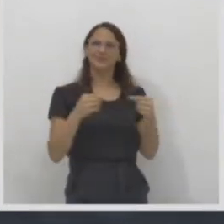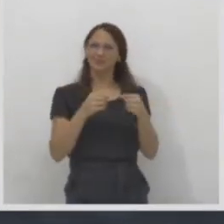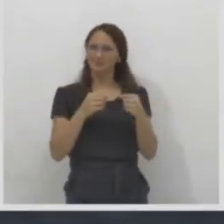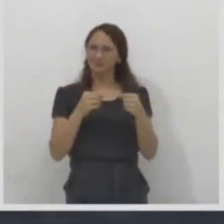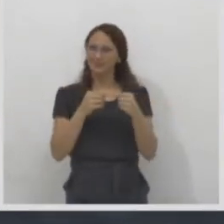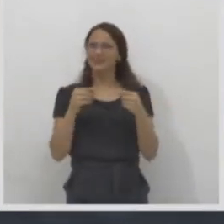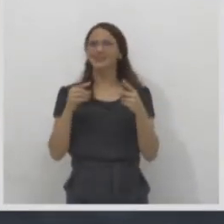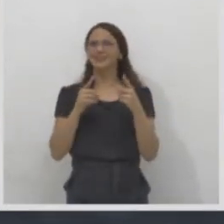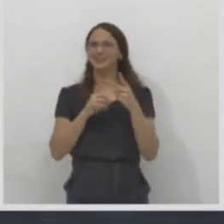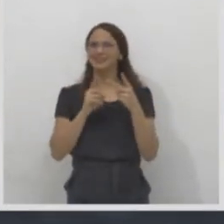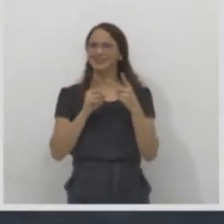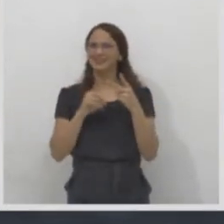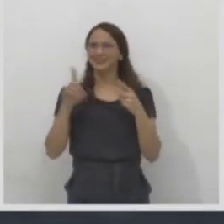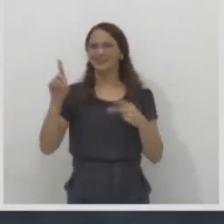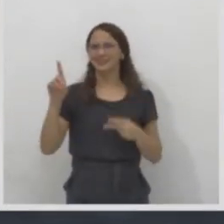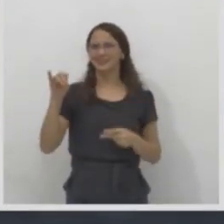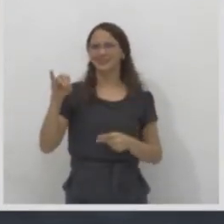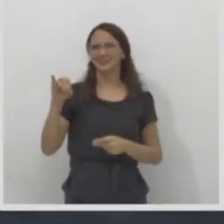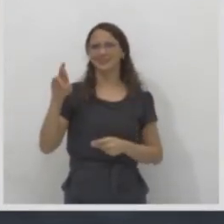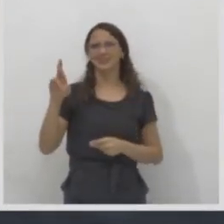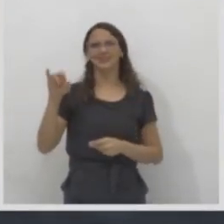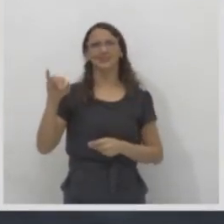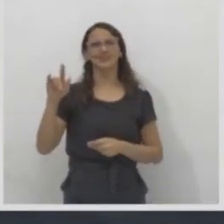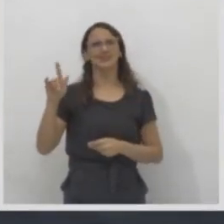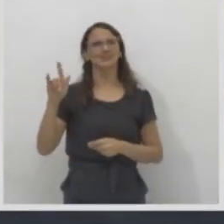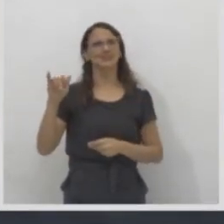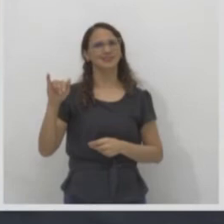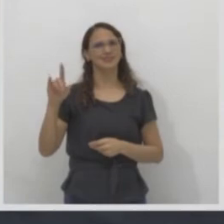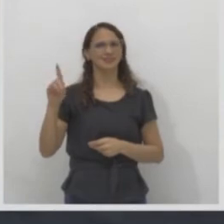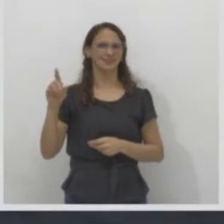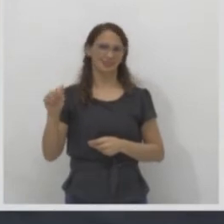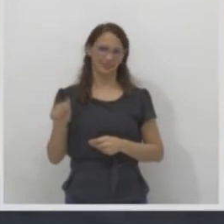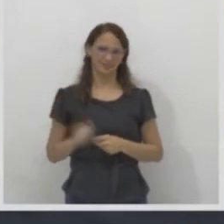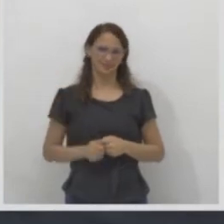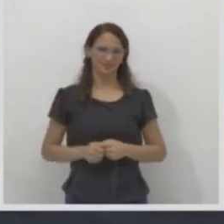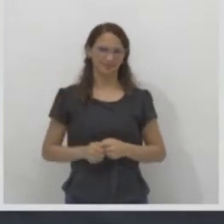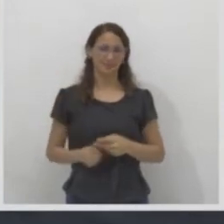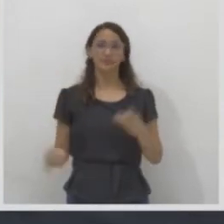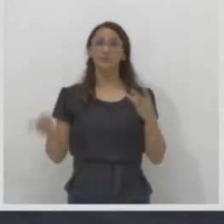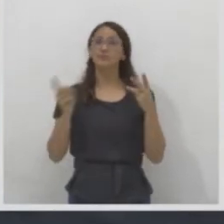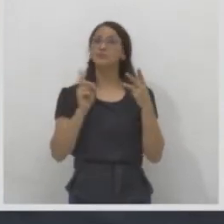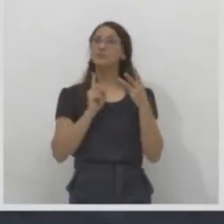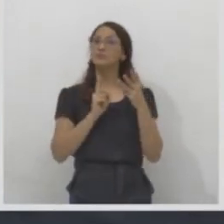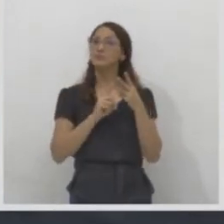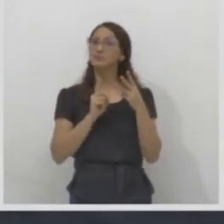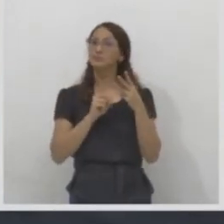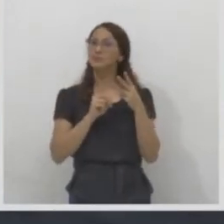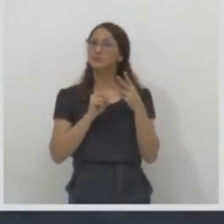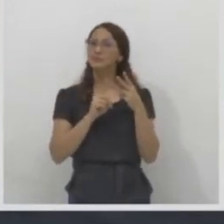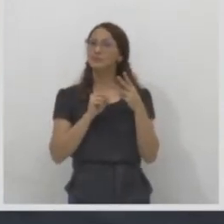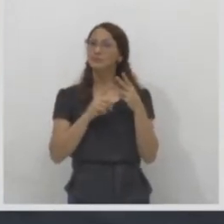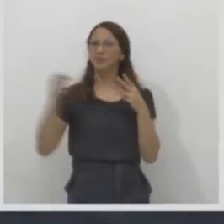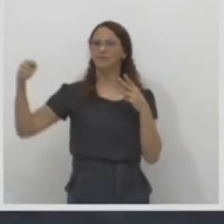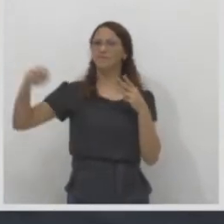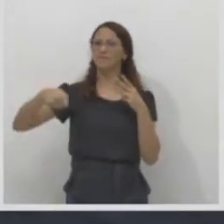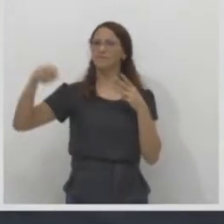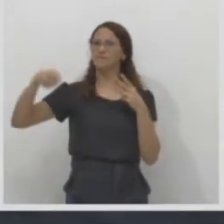ou induzida. E pra gente finalizar, existem as migrações forçadas.